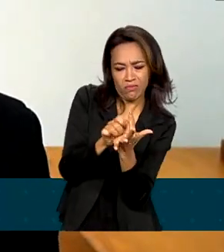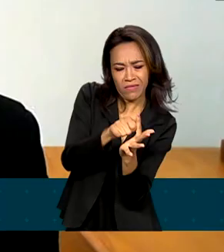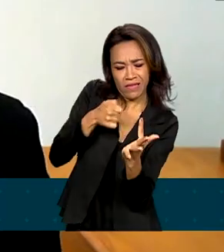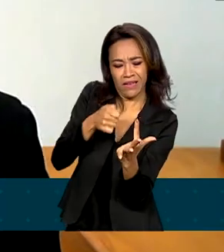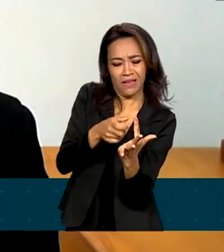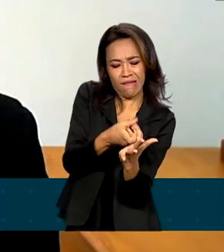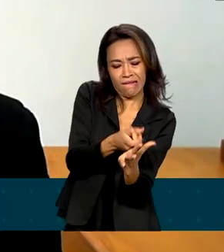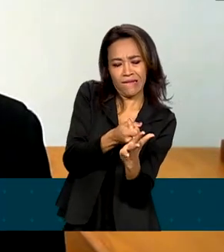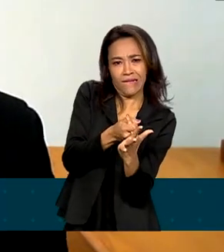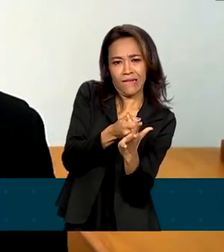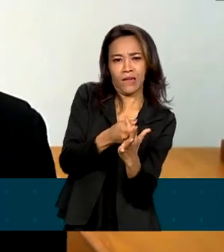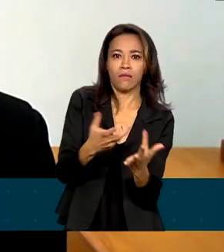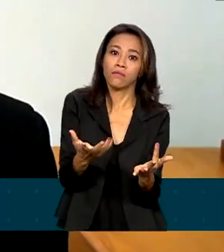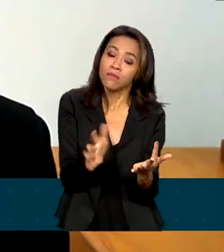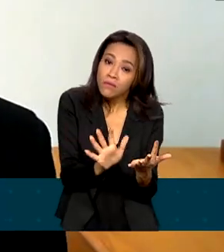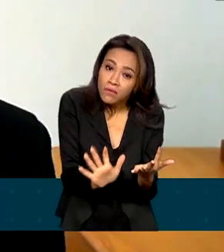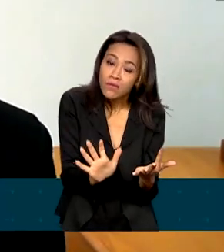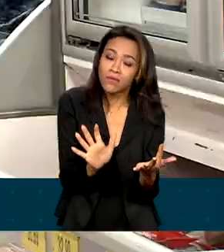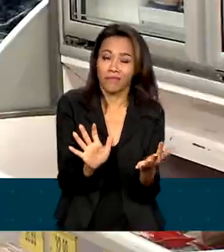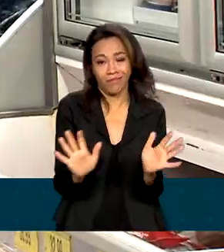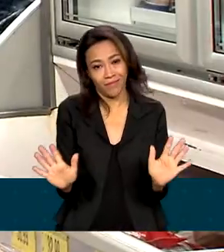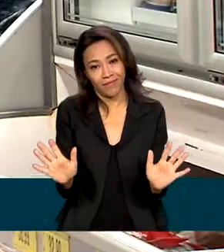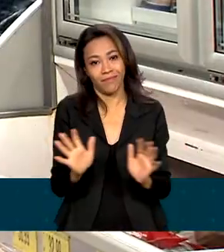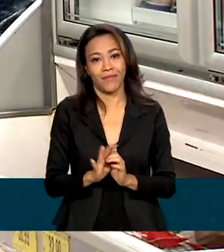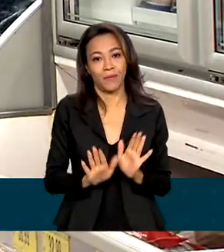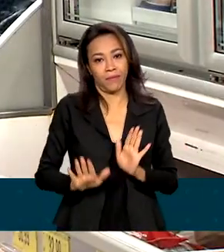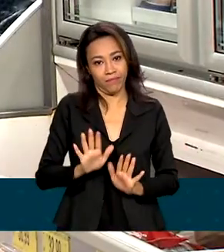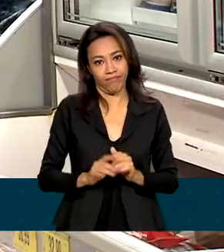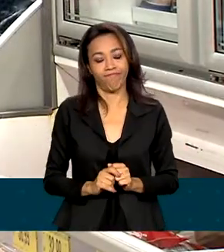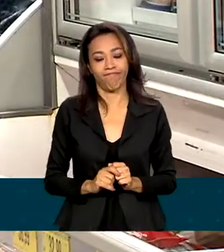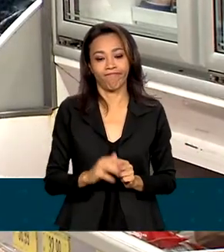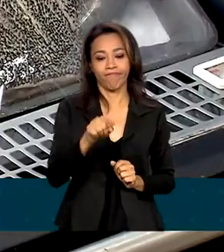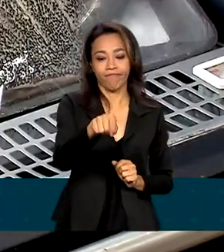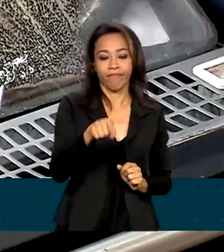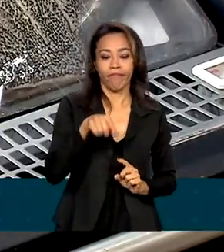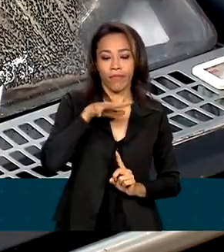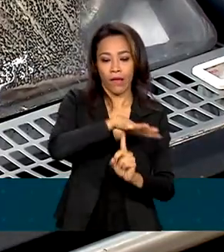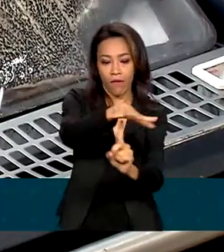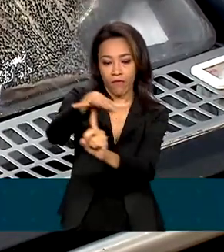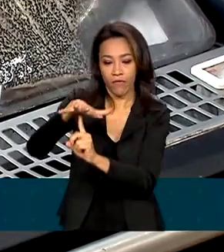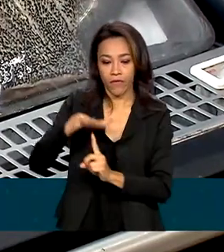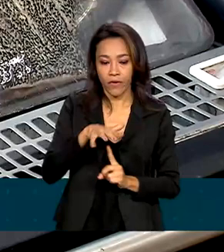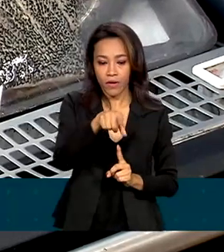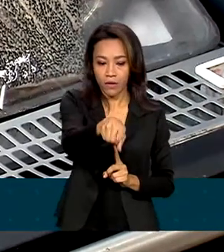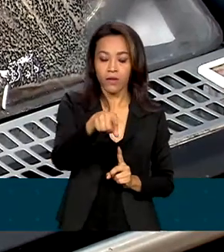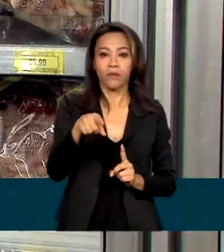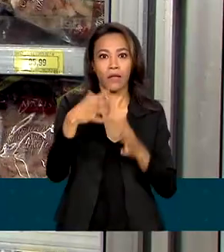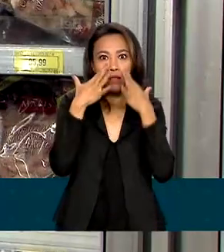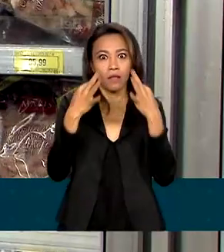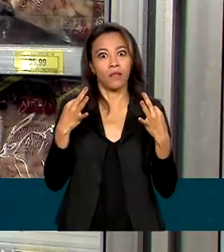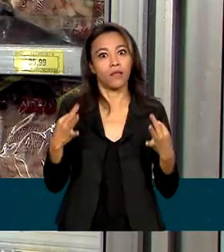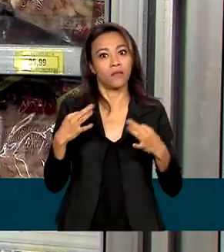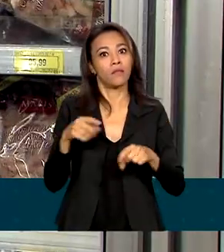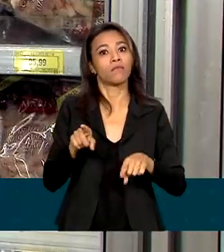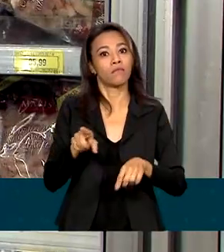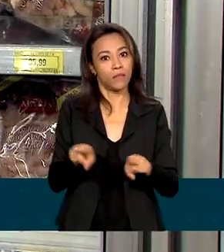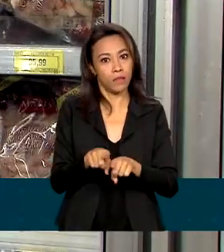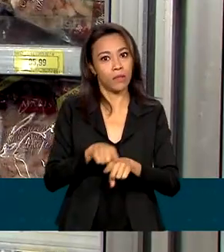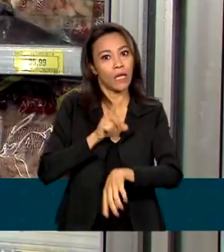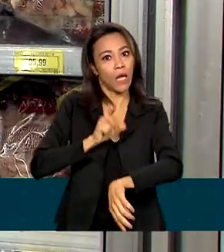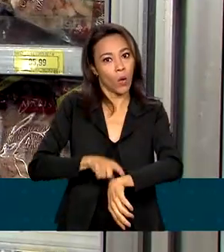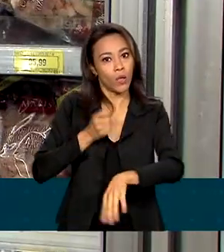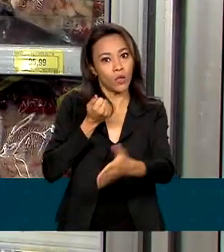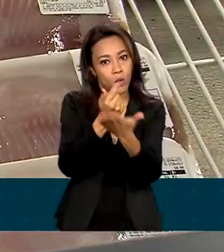prender o sangue, enfim, uma coisa desse tipo. Na feira ou no mercado, é bom prestar atenção também na hora de comprar o